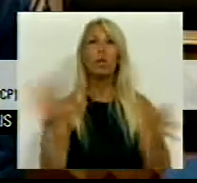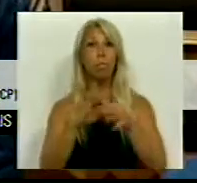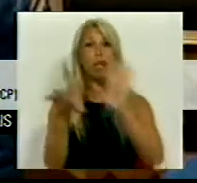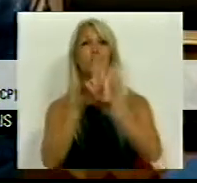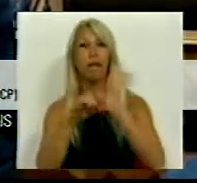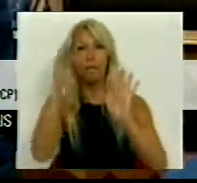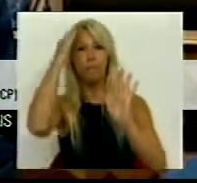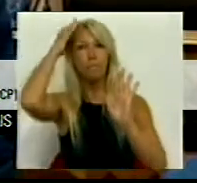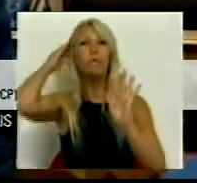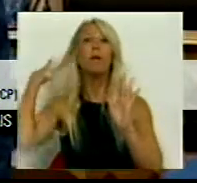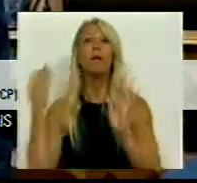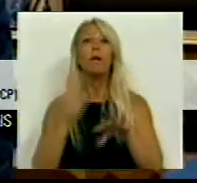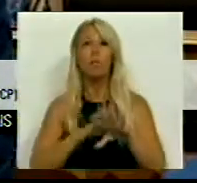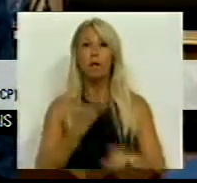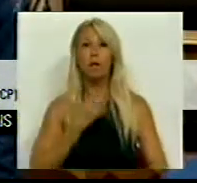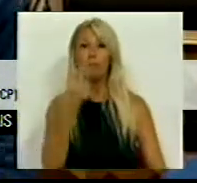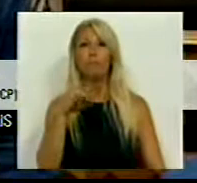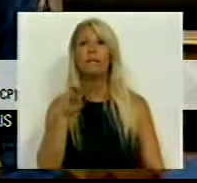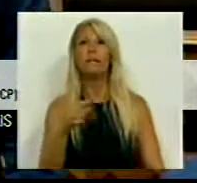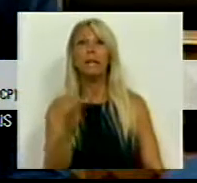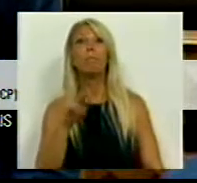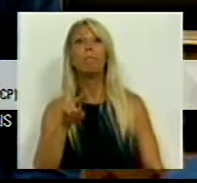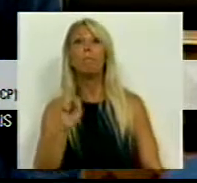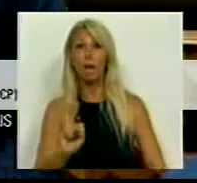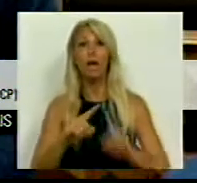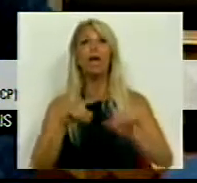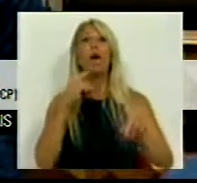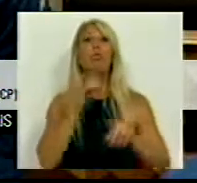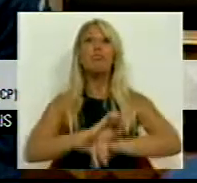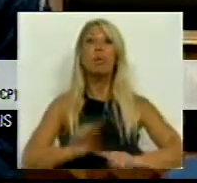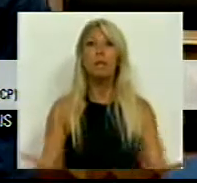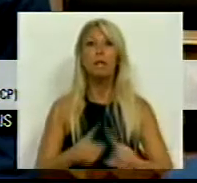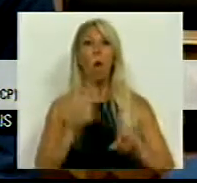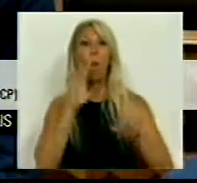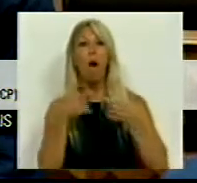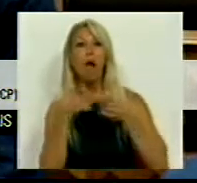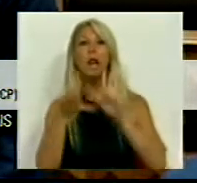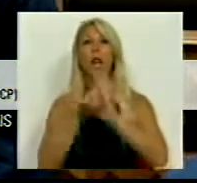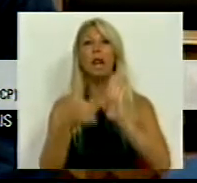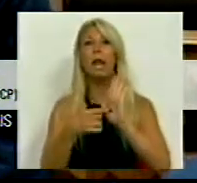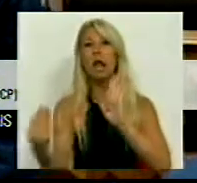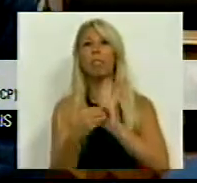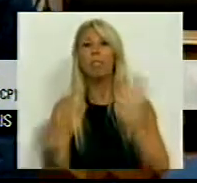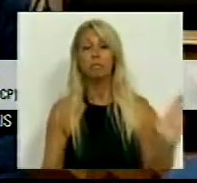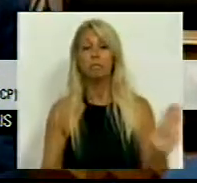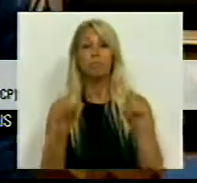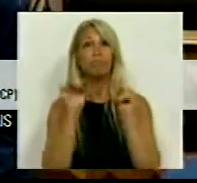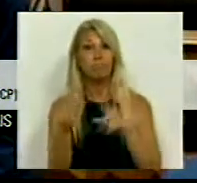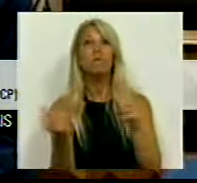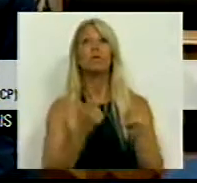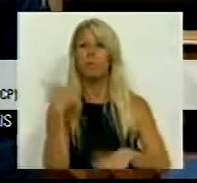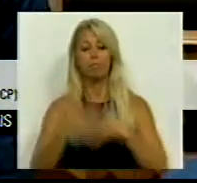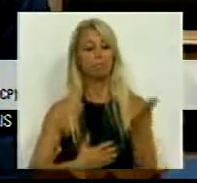legislativo que é a questão do dumping, da sua proibição e da sua tipificação legal. São debates como este que seguramente vão ter